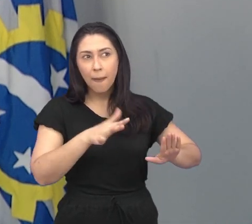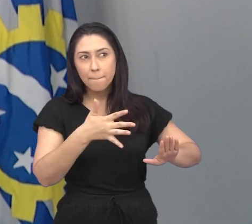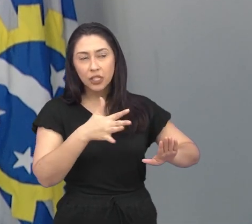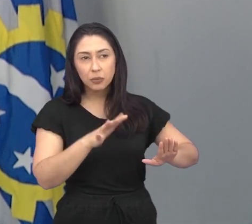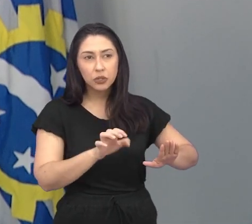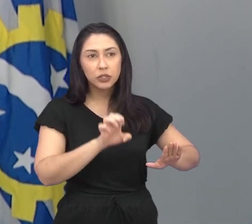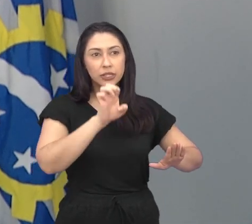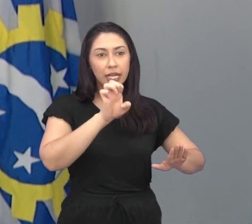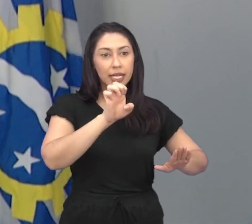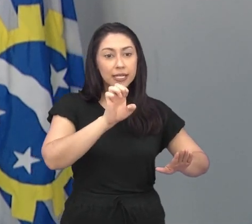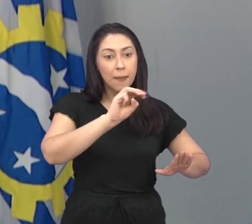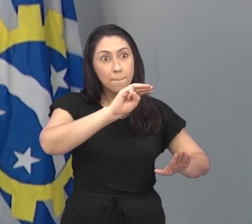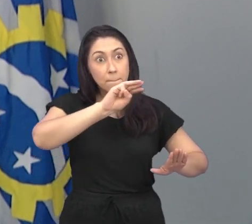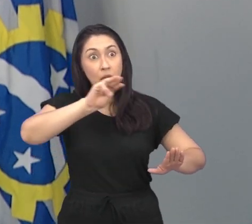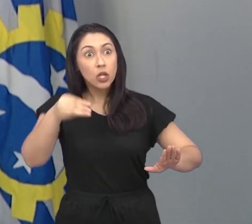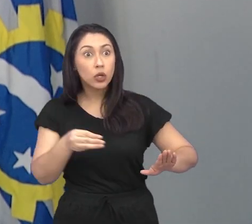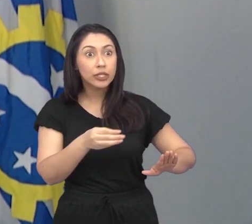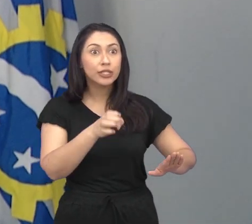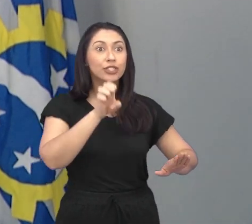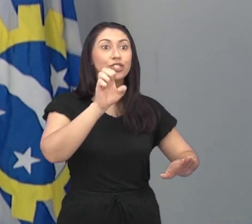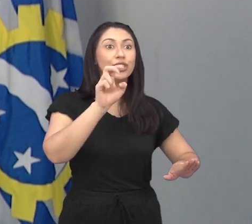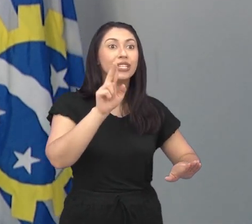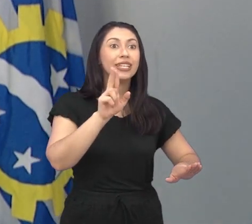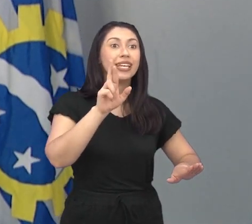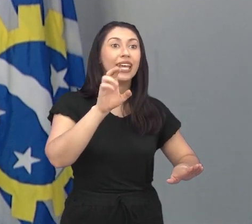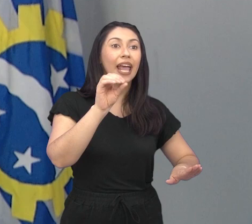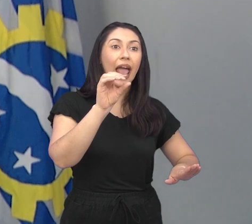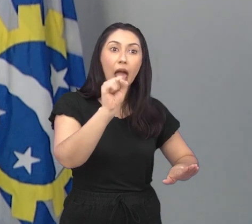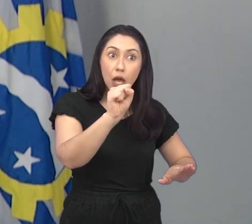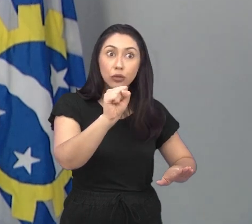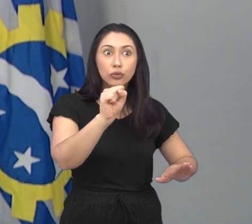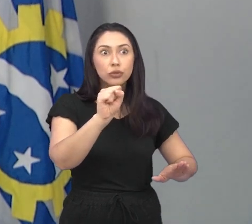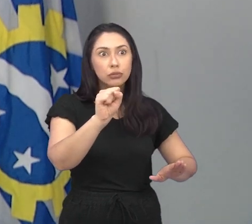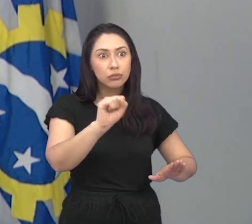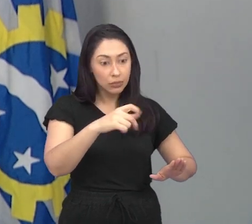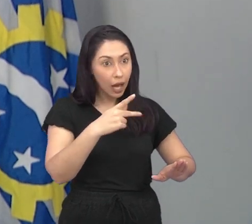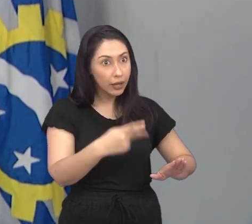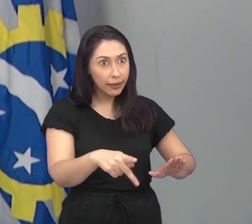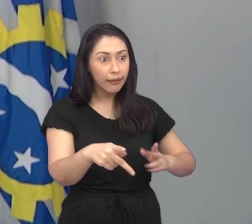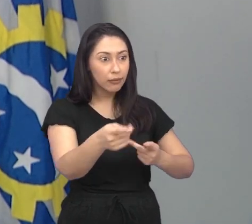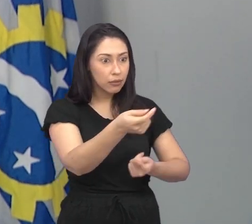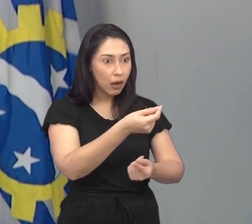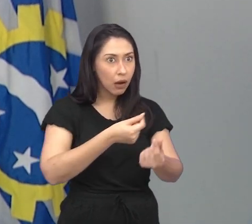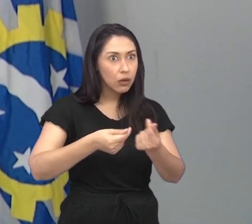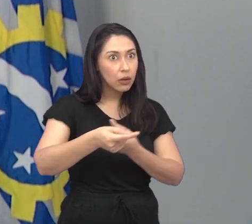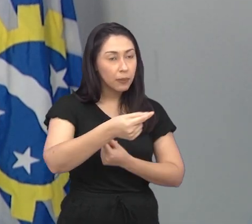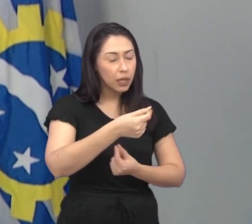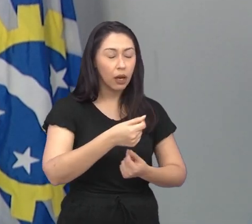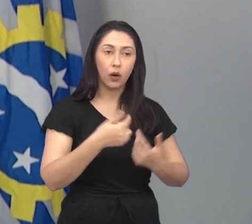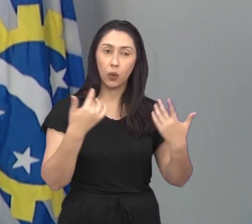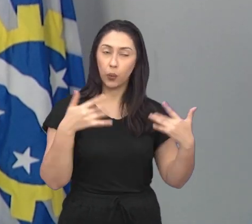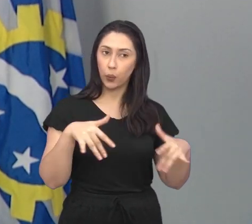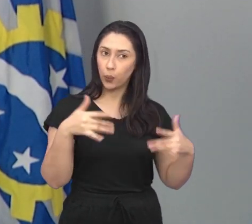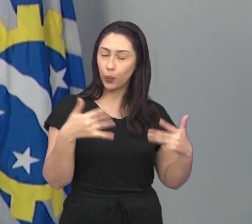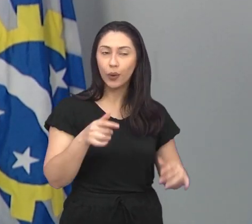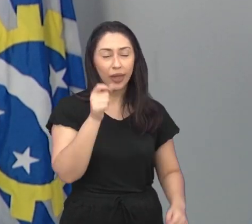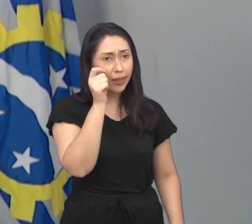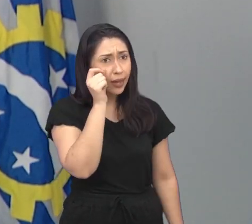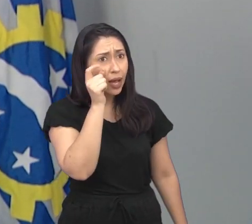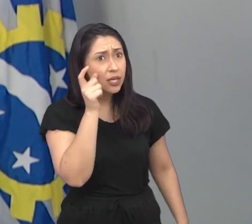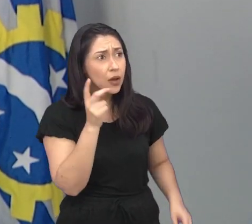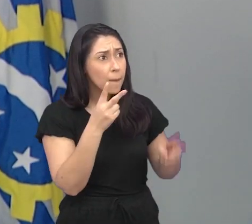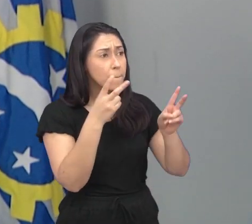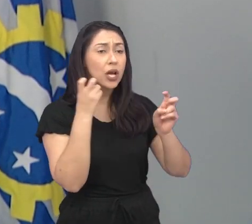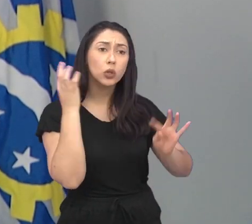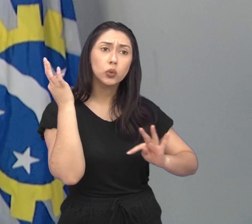3 milhões de euros, é tudo calculado pelos europeus lá, foram 3 milhões de euros de impacto direto econômico na cidade. Então é